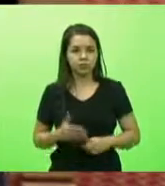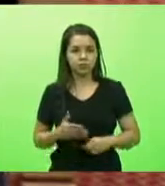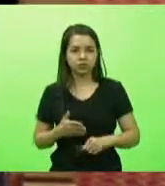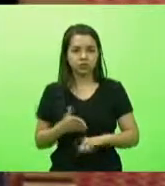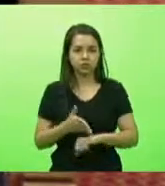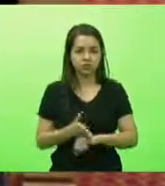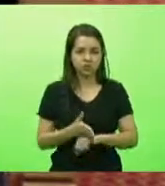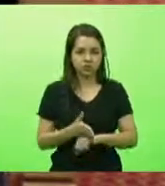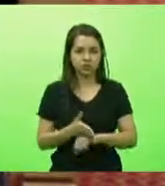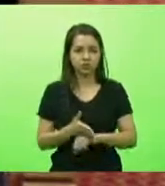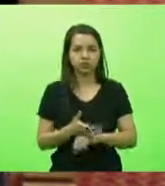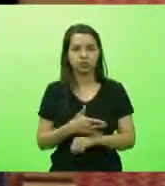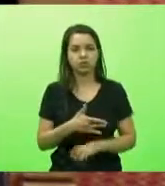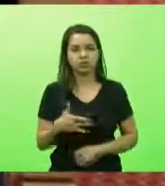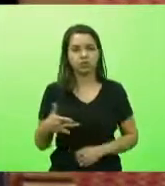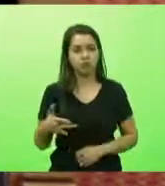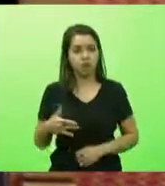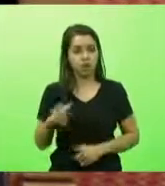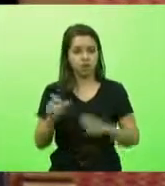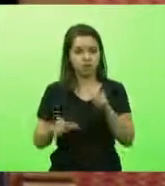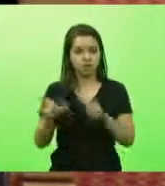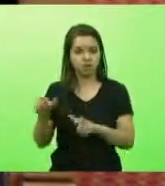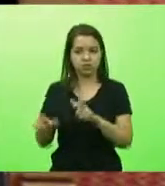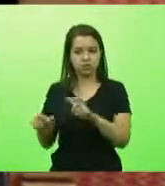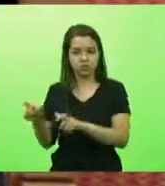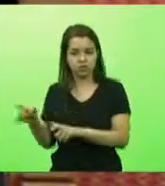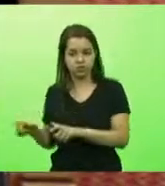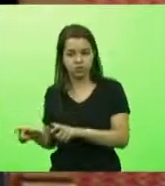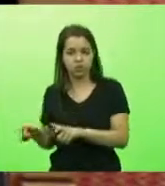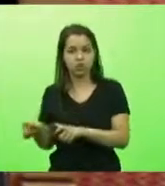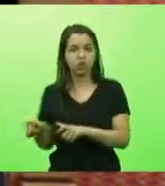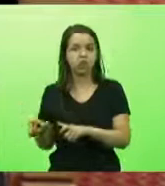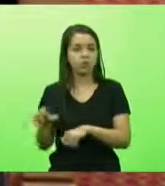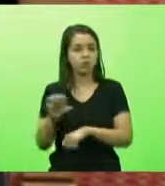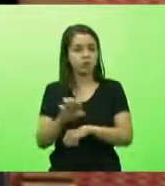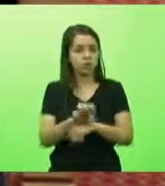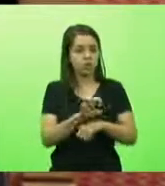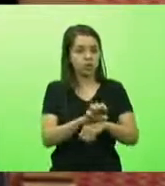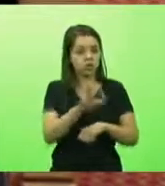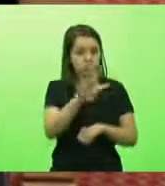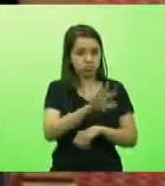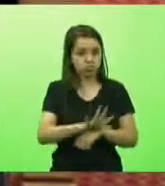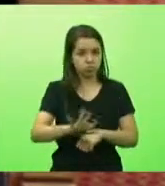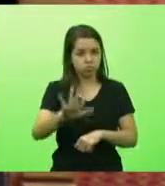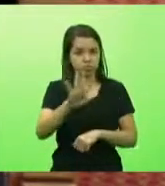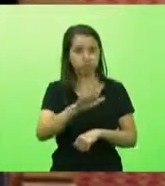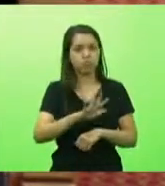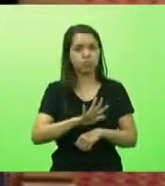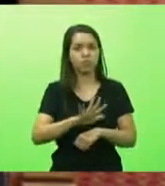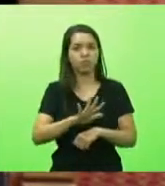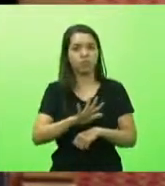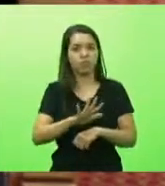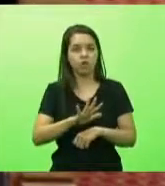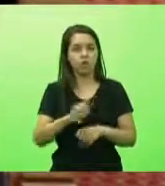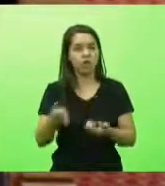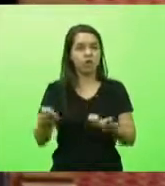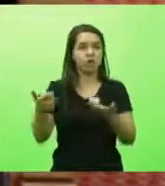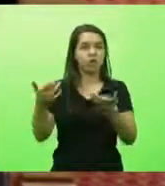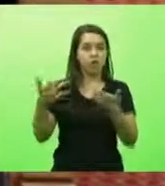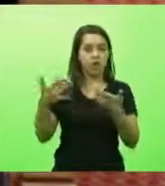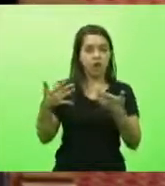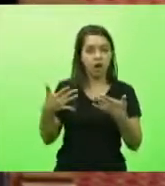as pessoas do Estado inteiro vinham me falar da excelência no atendimento